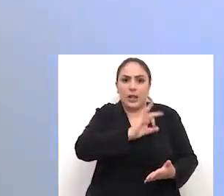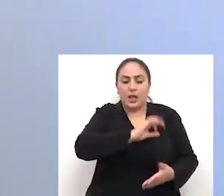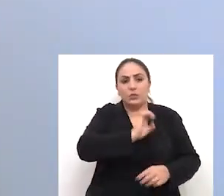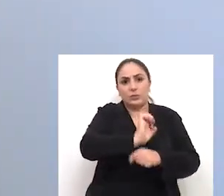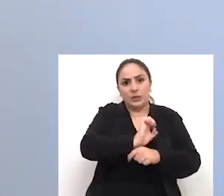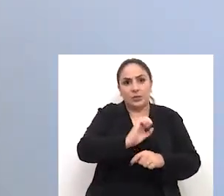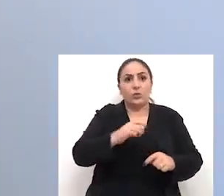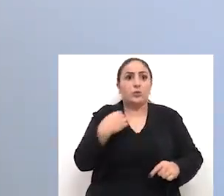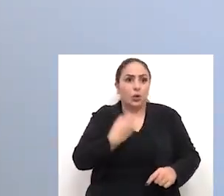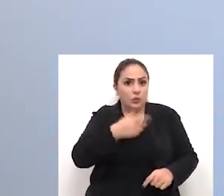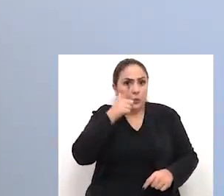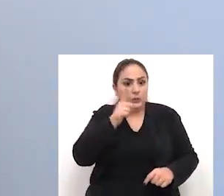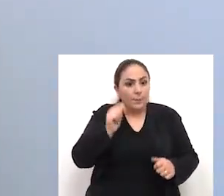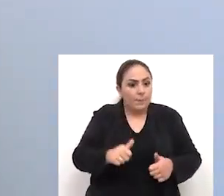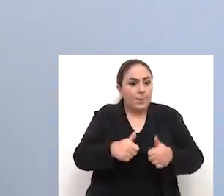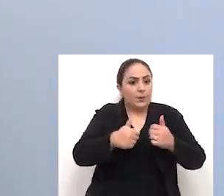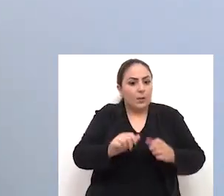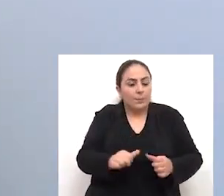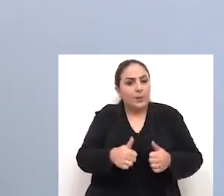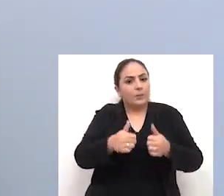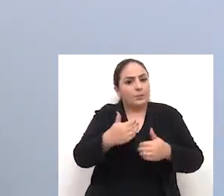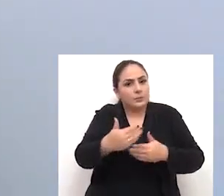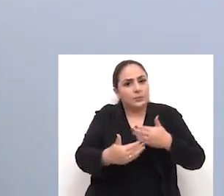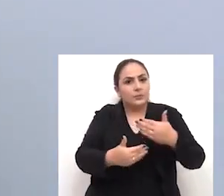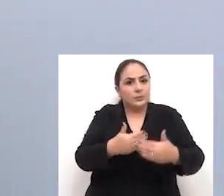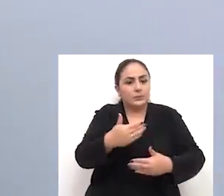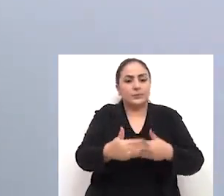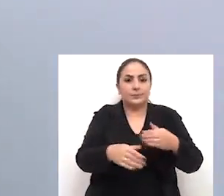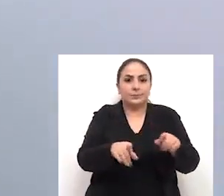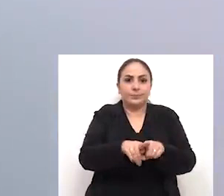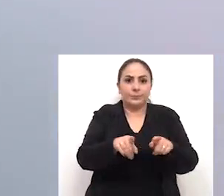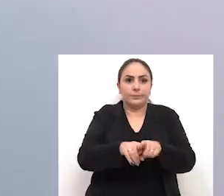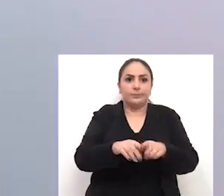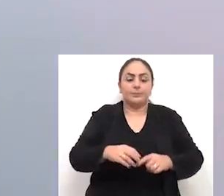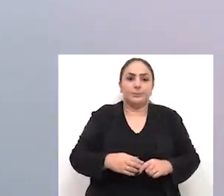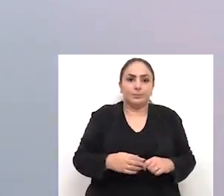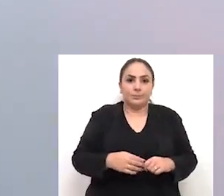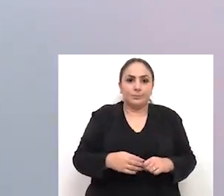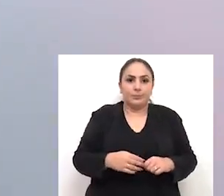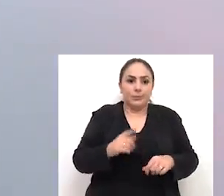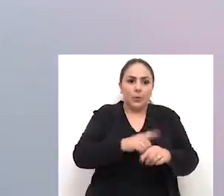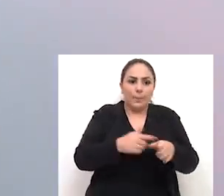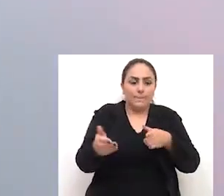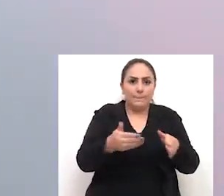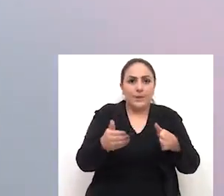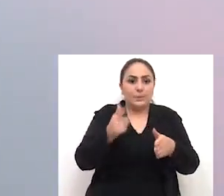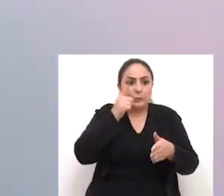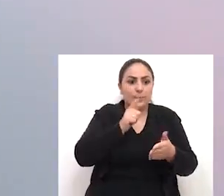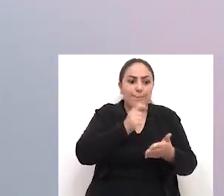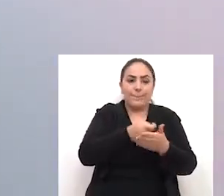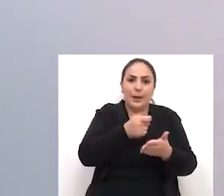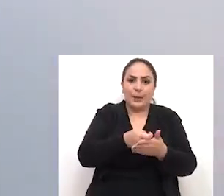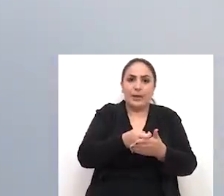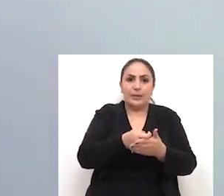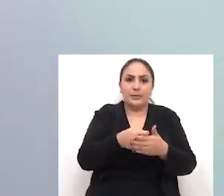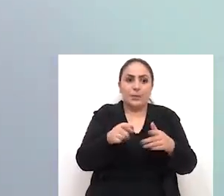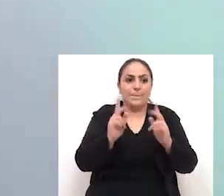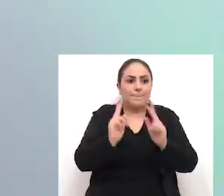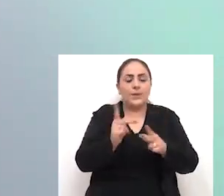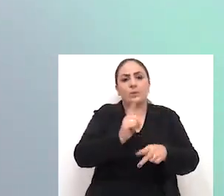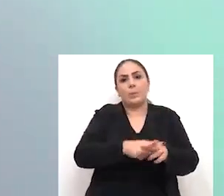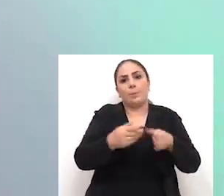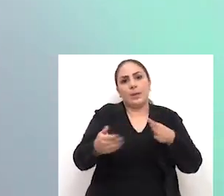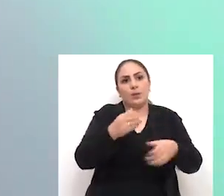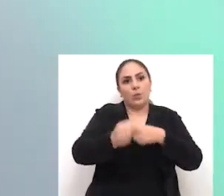salarial do Estado, que a gente está conseguindo melhorar, finalmente, encurtando os prazos para quitação. Nesse mesmo